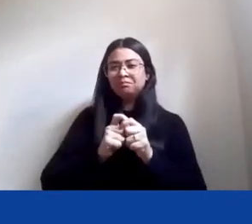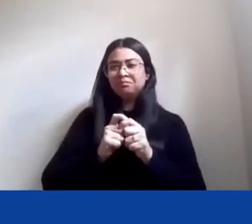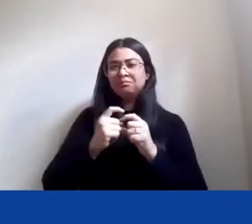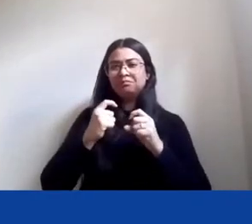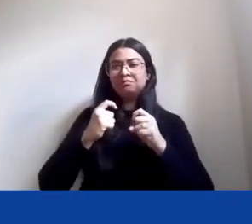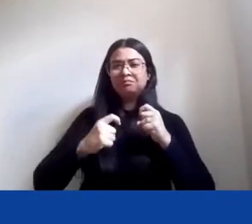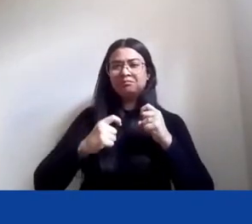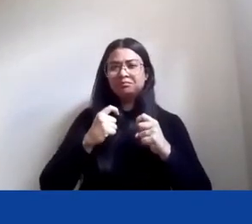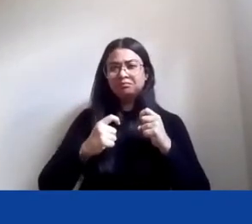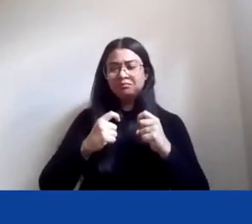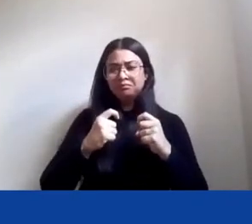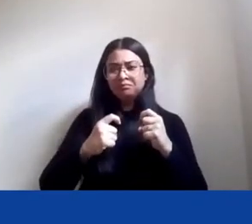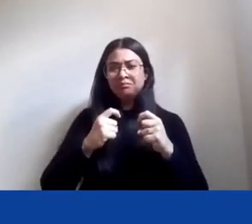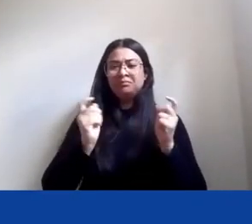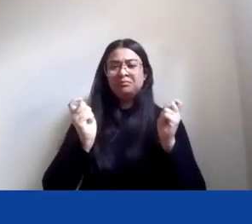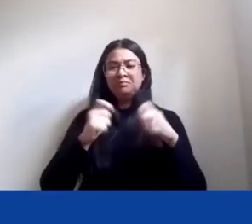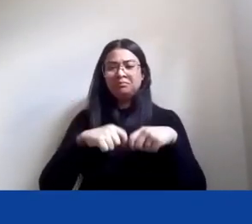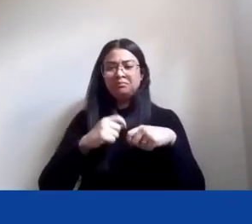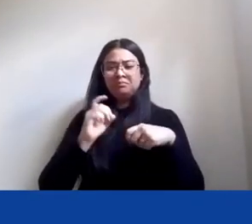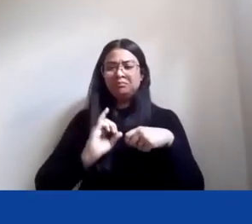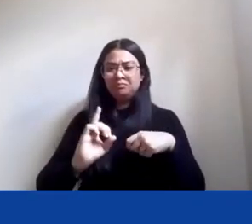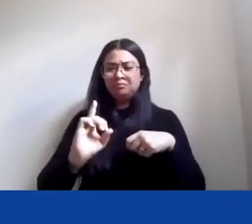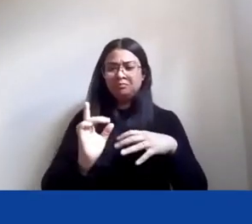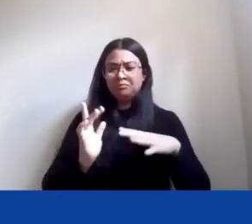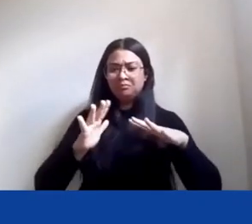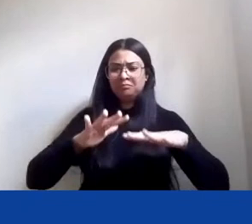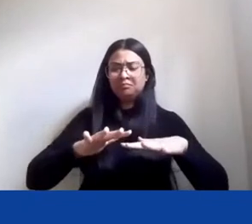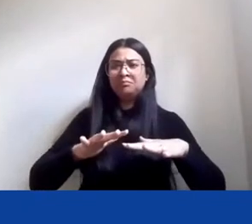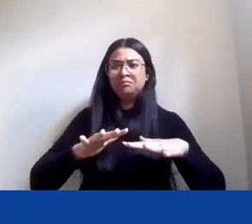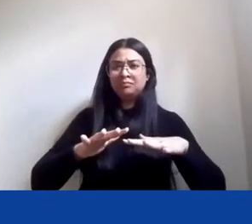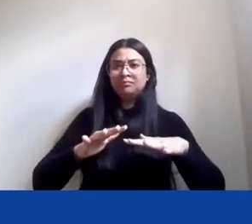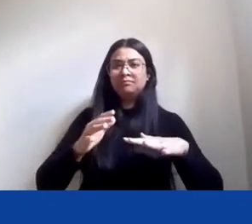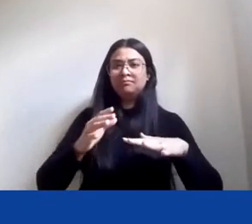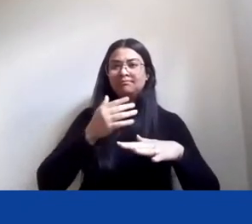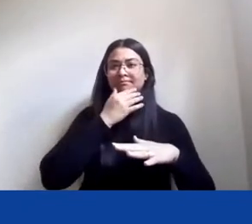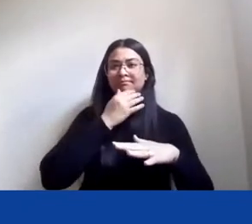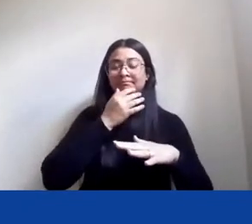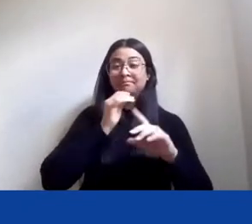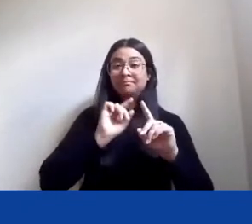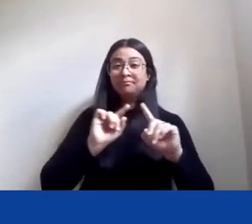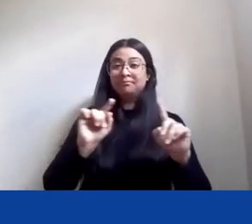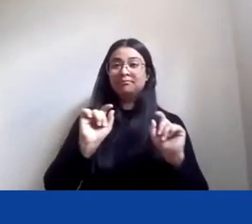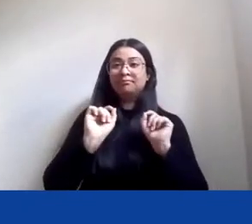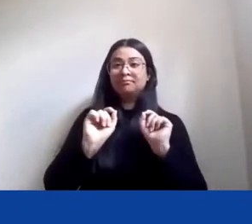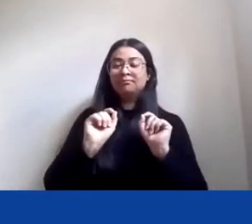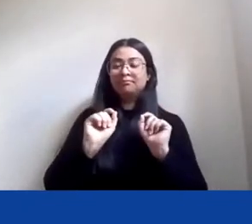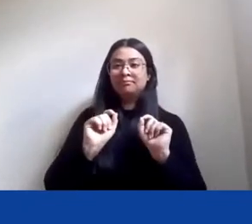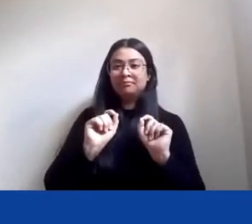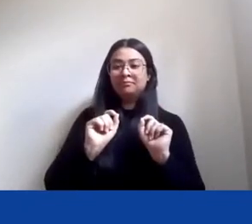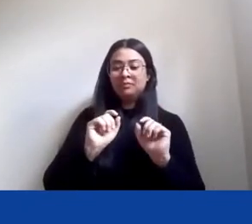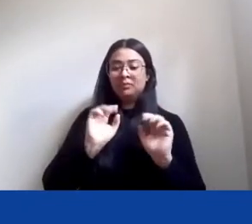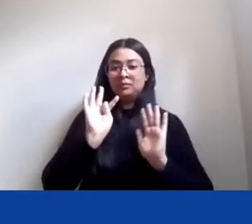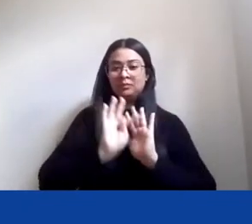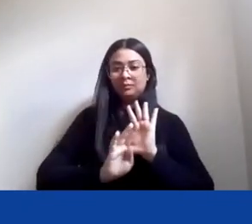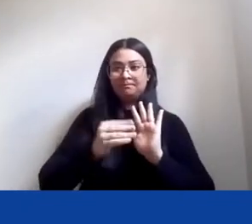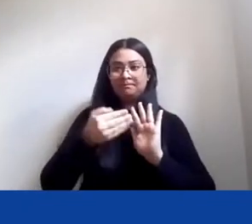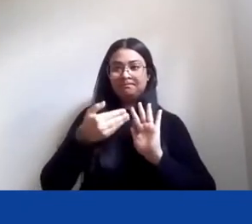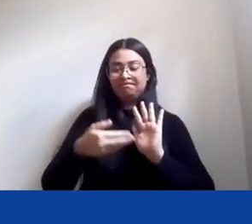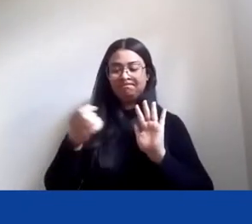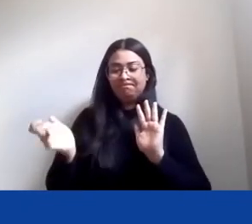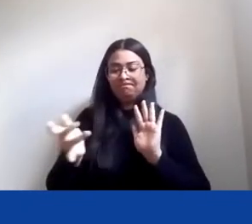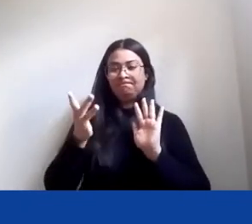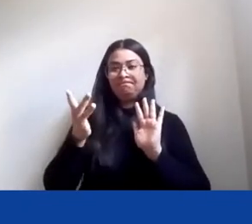direitos universais do homem, mas me parece a característica do contexto atual é que o